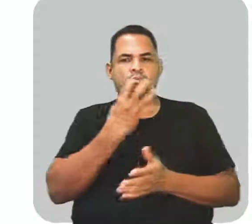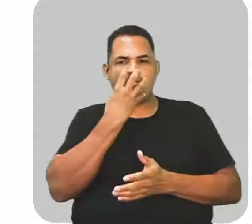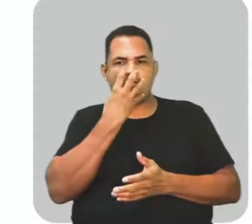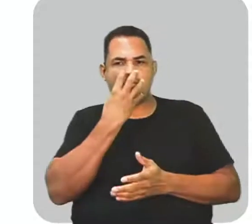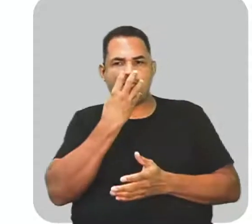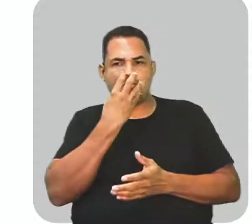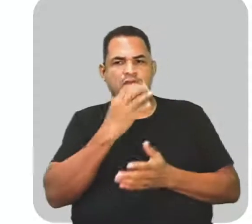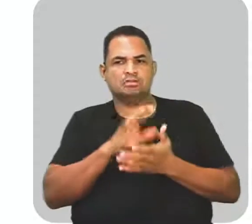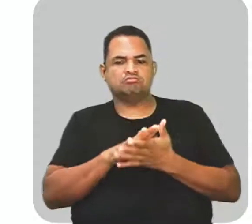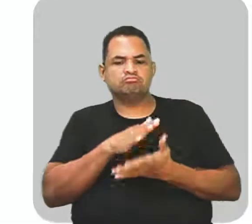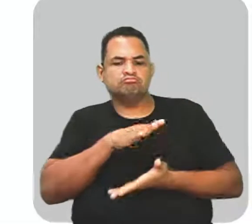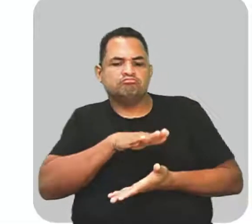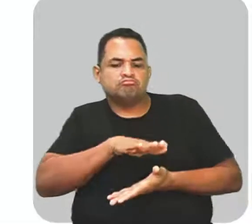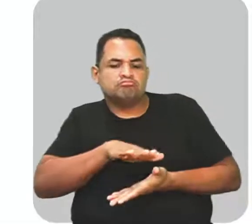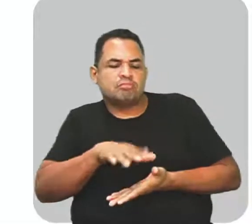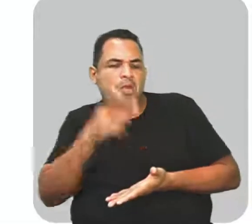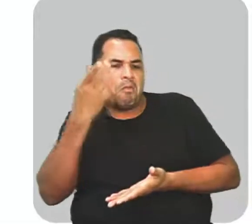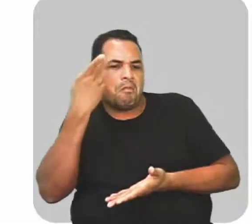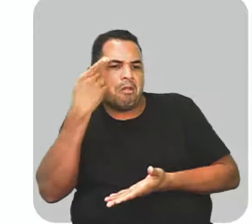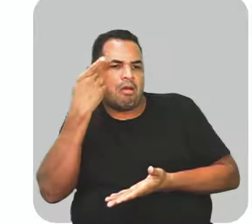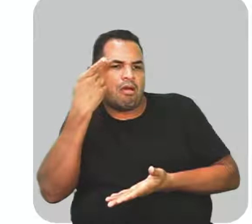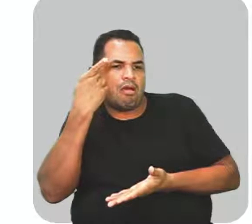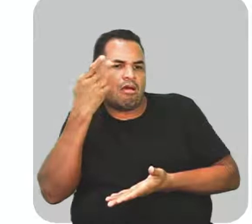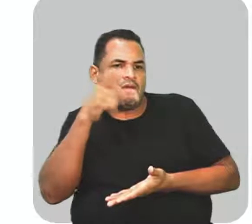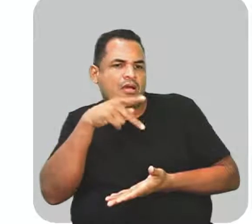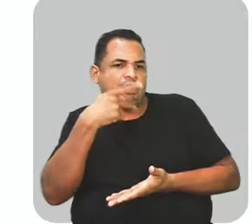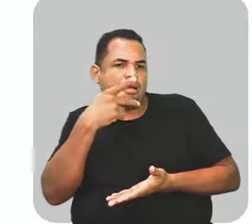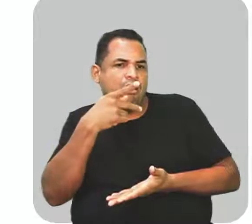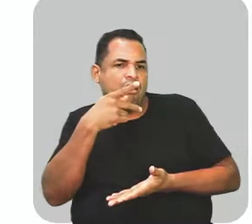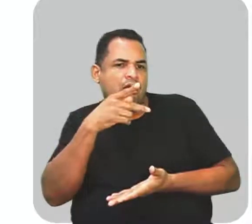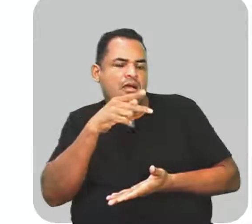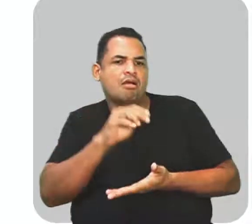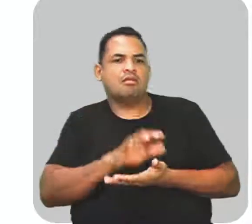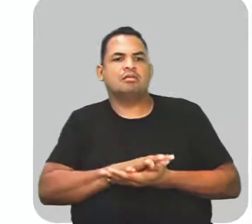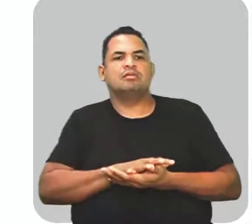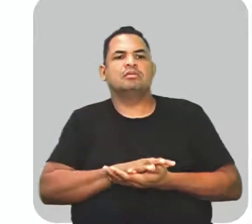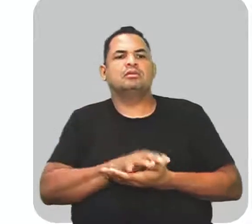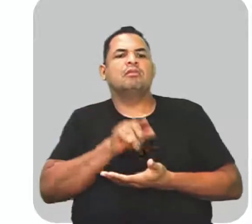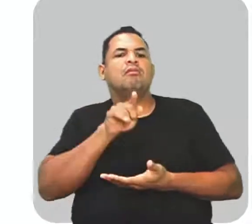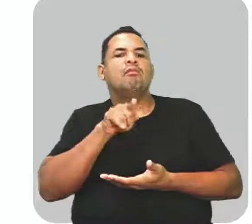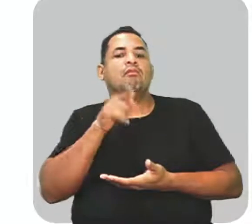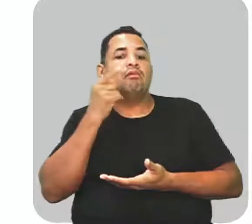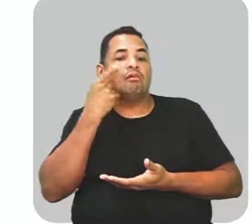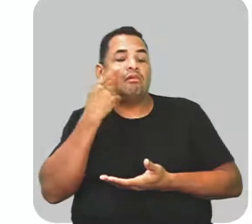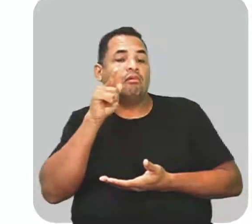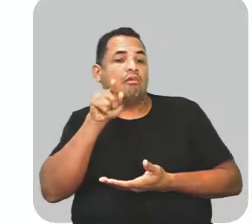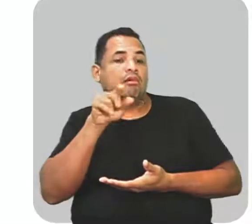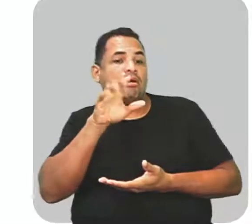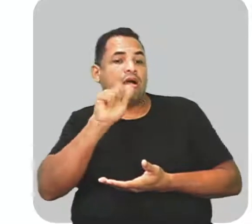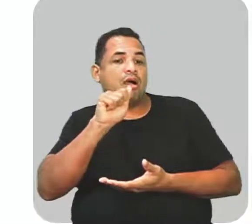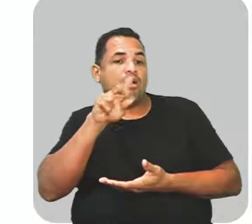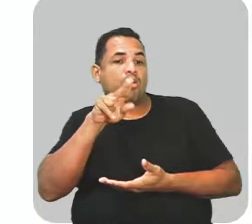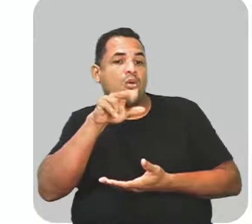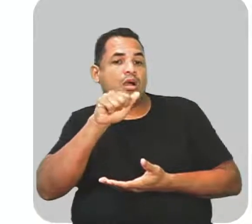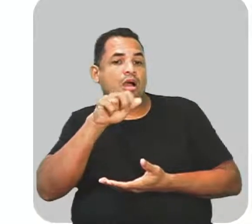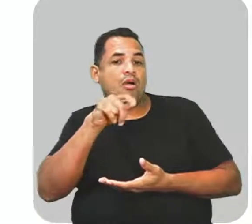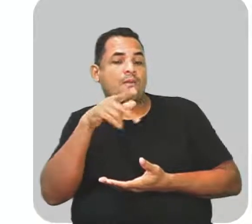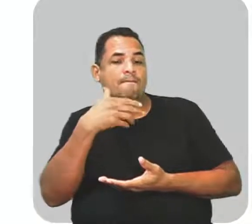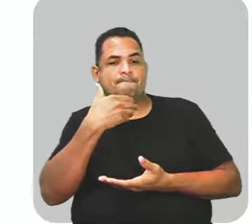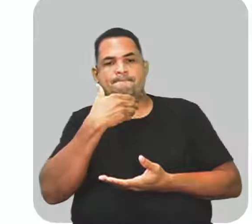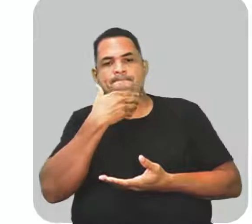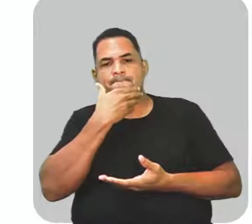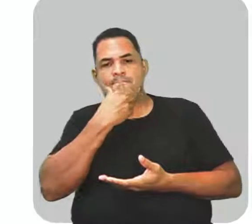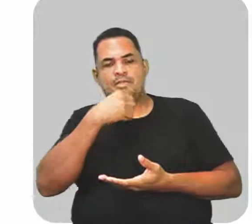é comum a criança falar, olha o ao, ao, papai.